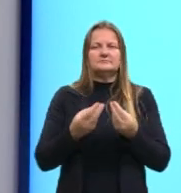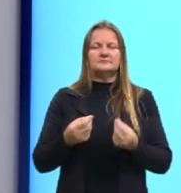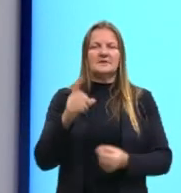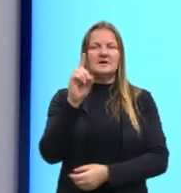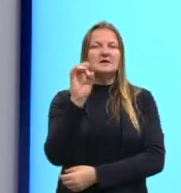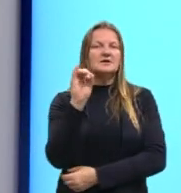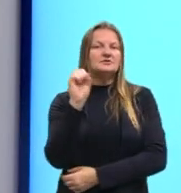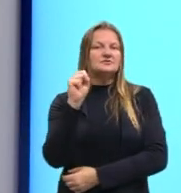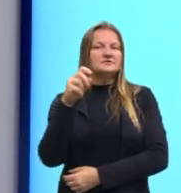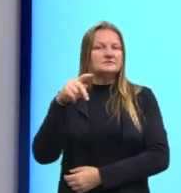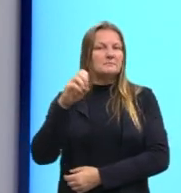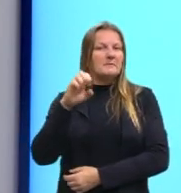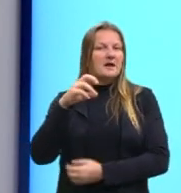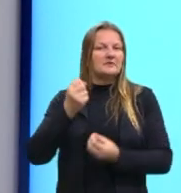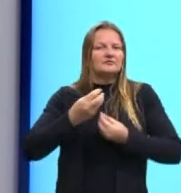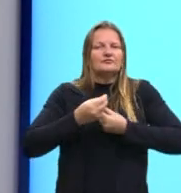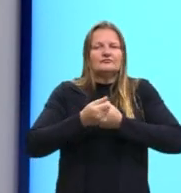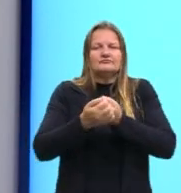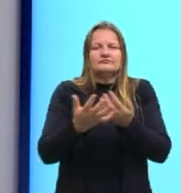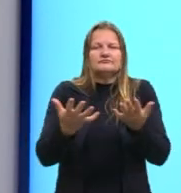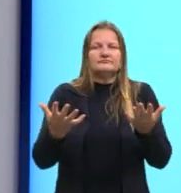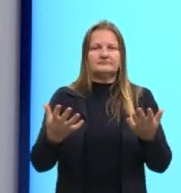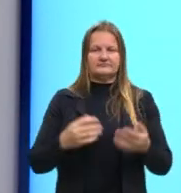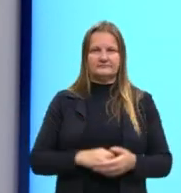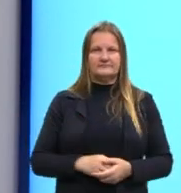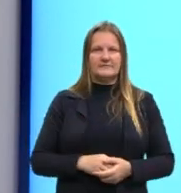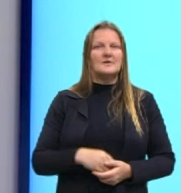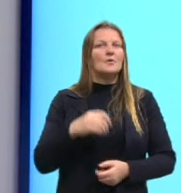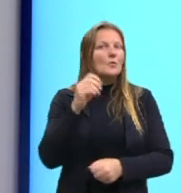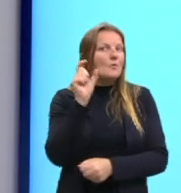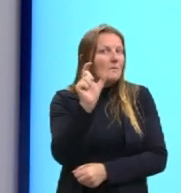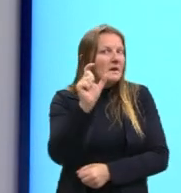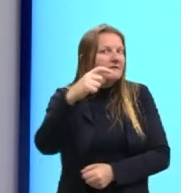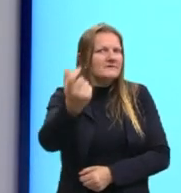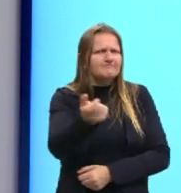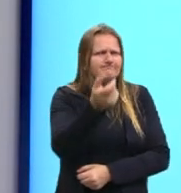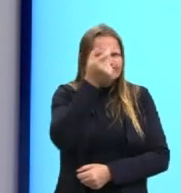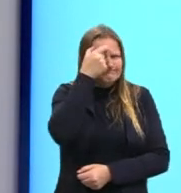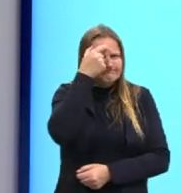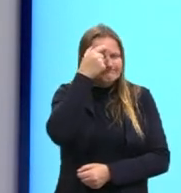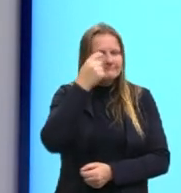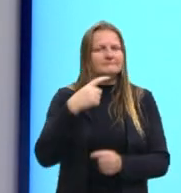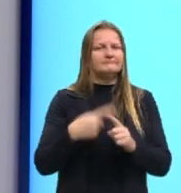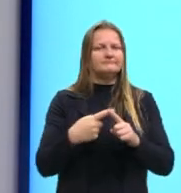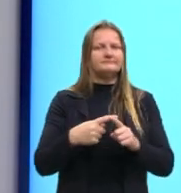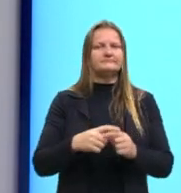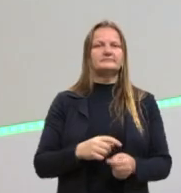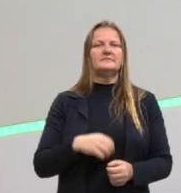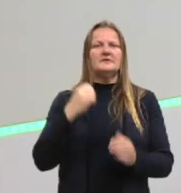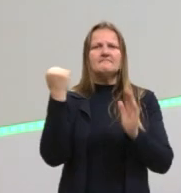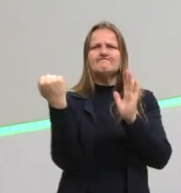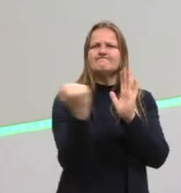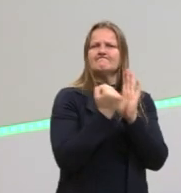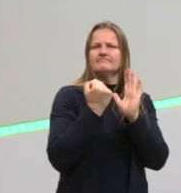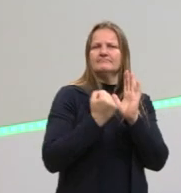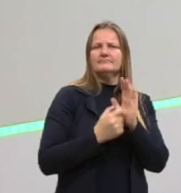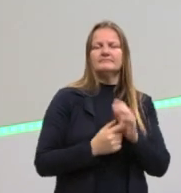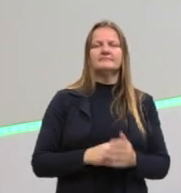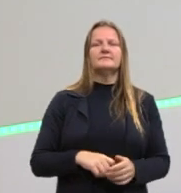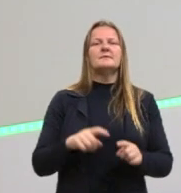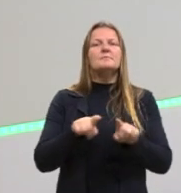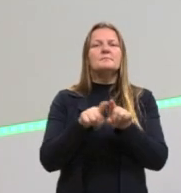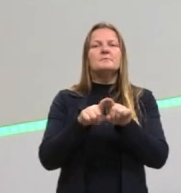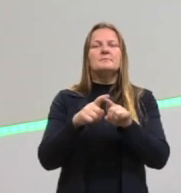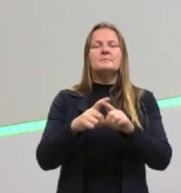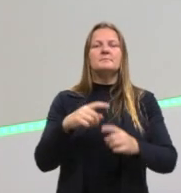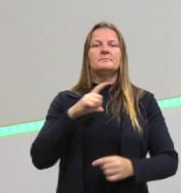Então, grave bem isso. Tenha sempre isso em mente. A modernidade é algo determinado. É algo